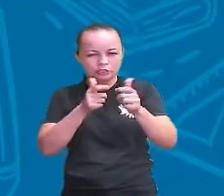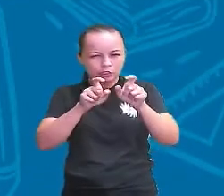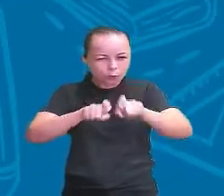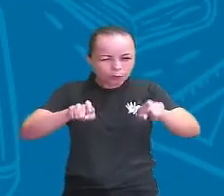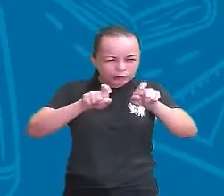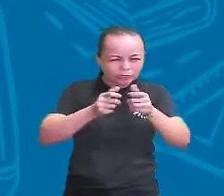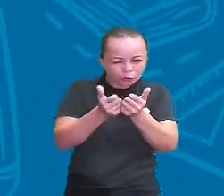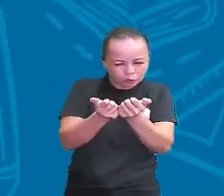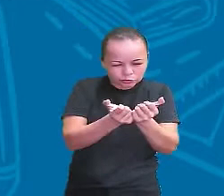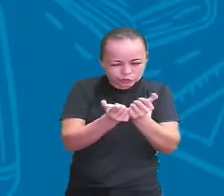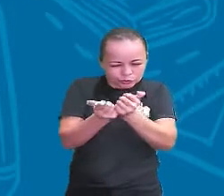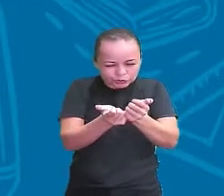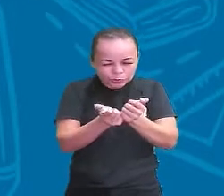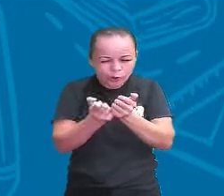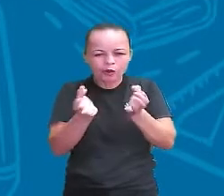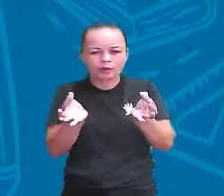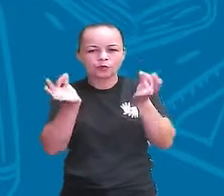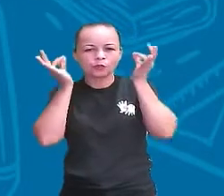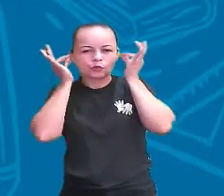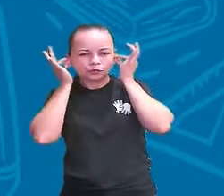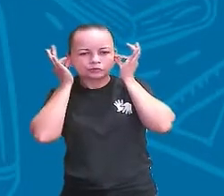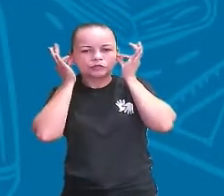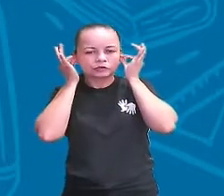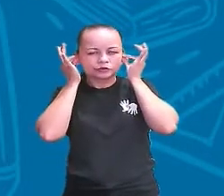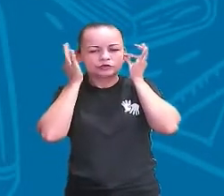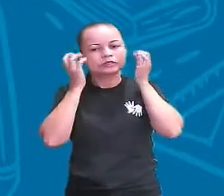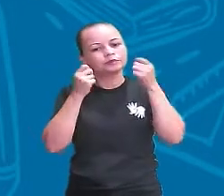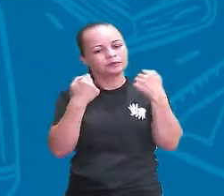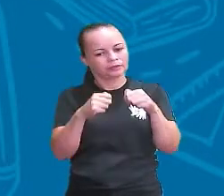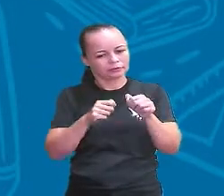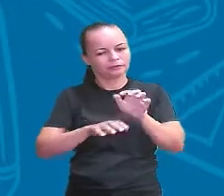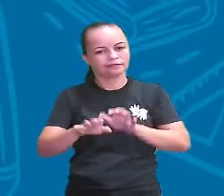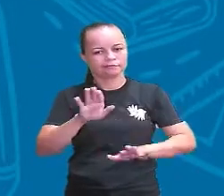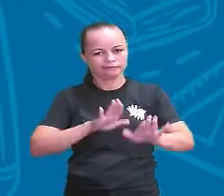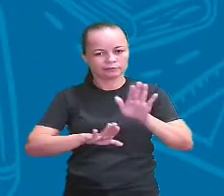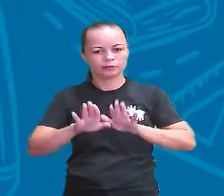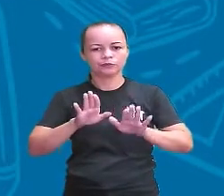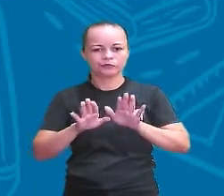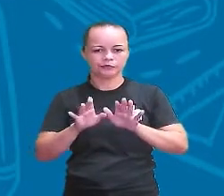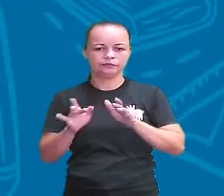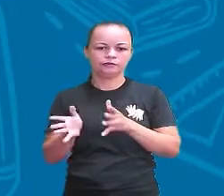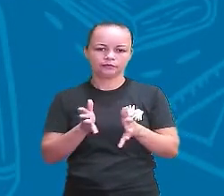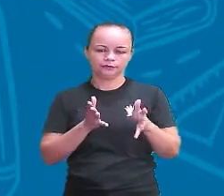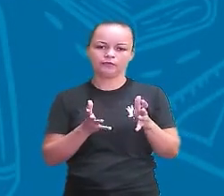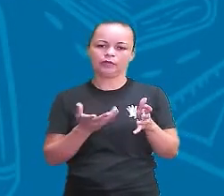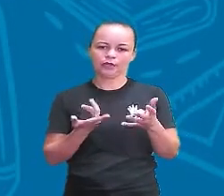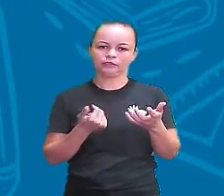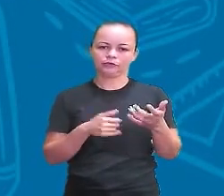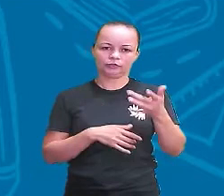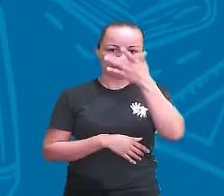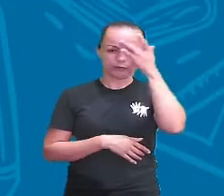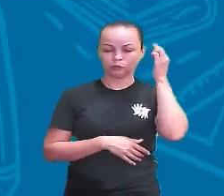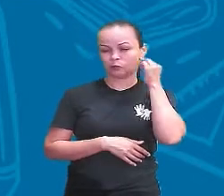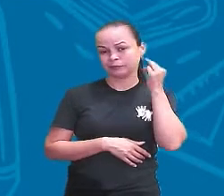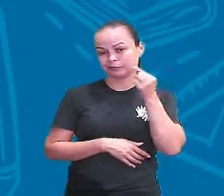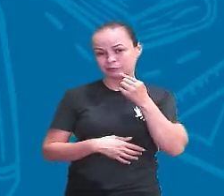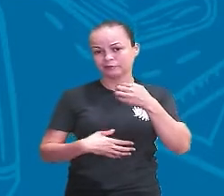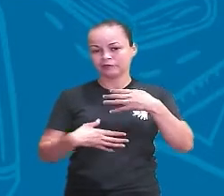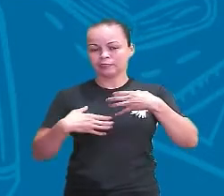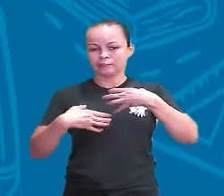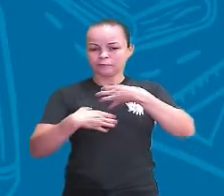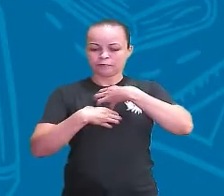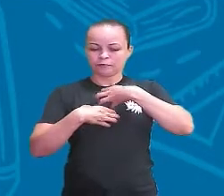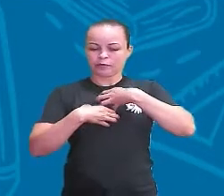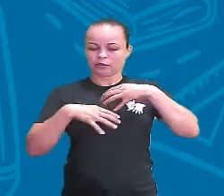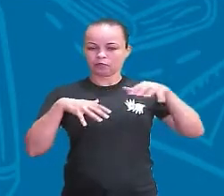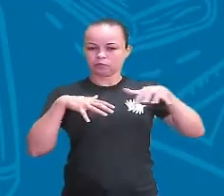que usa o fone de ouvido. Então tem que tomar muito cuidado com aquele fone que tapa todo o ouvido. Muito cuidado,